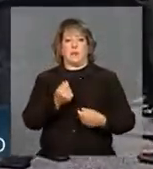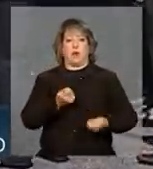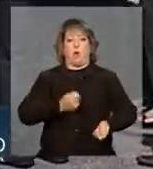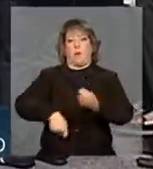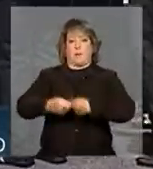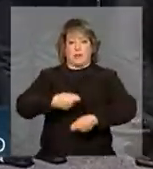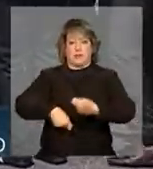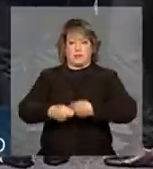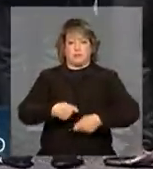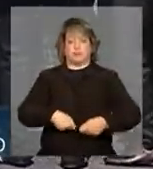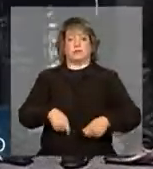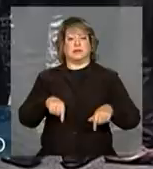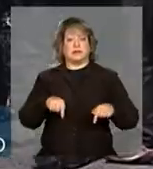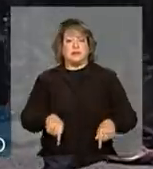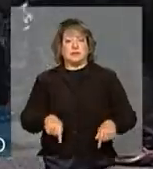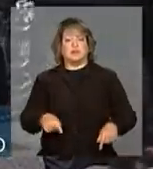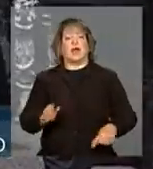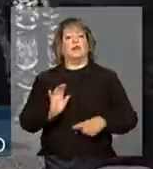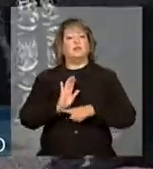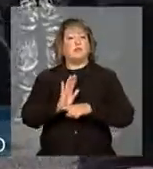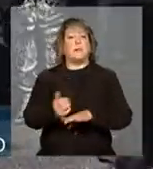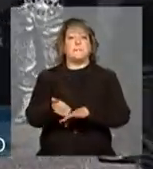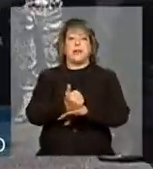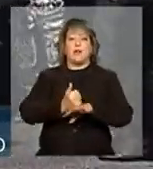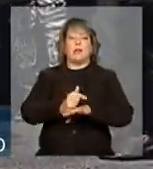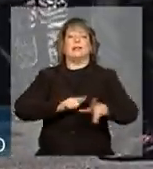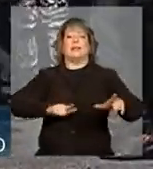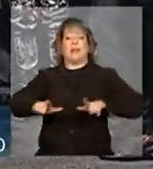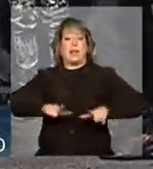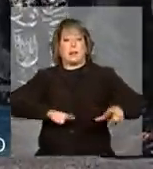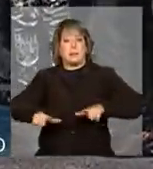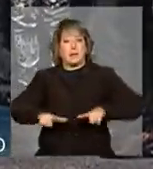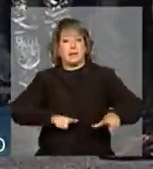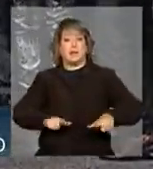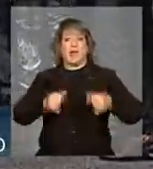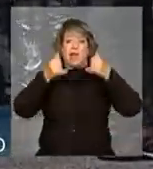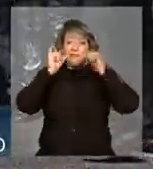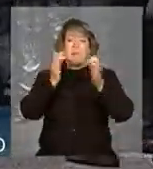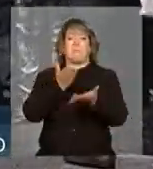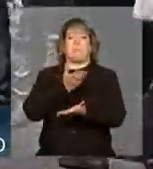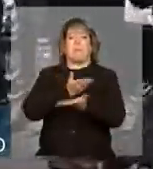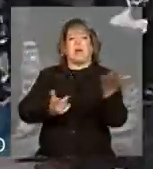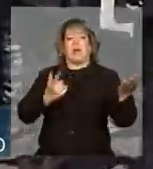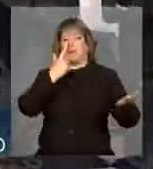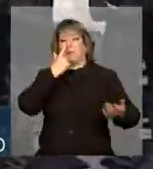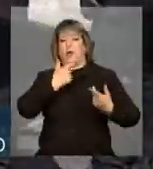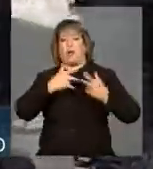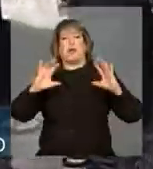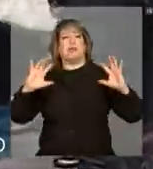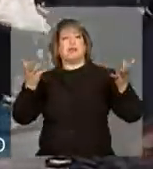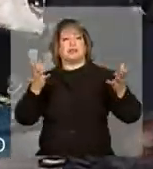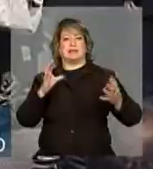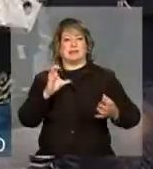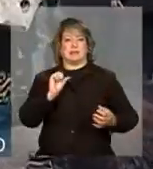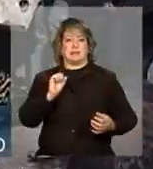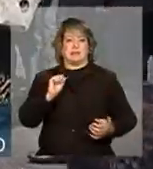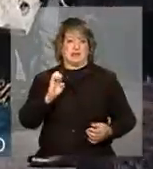A intenção é promover melhorias nas atividades e evitar as perdas por problemas climáticos.